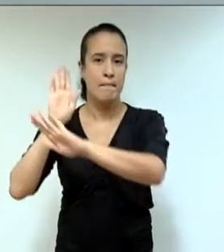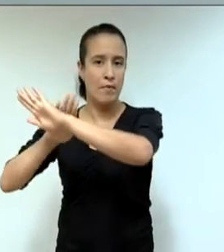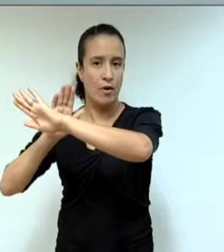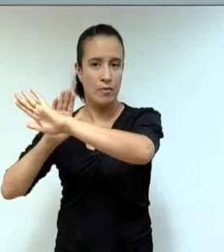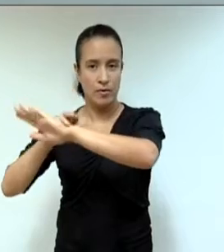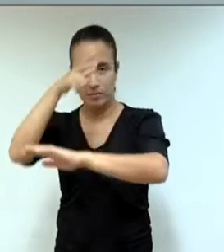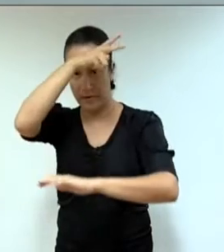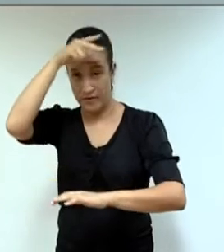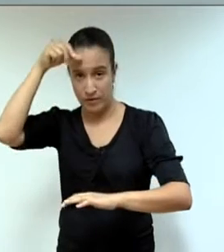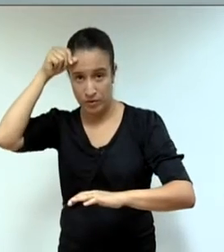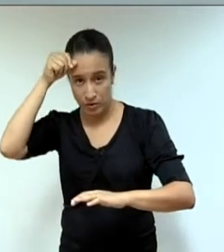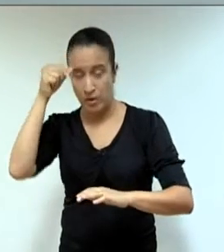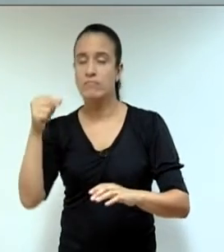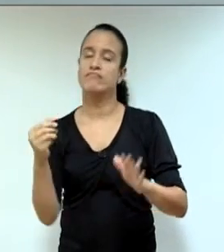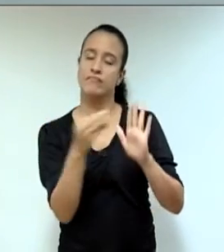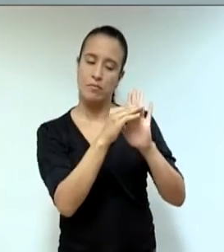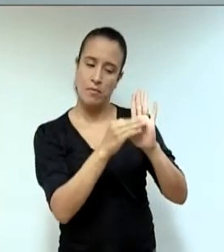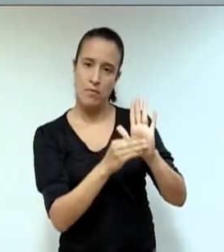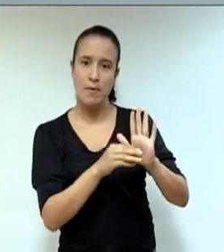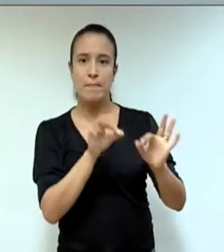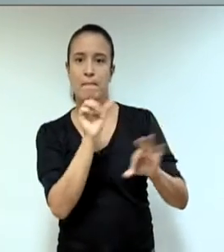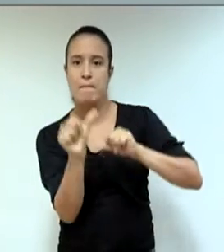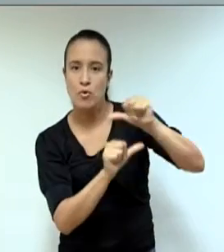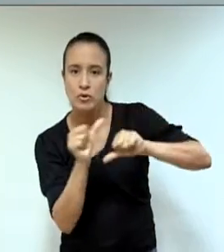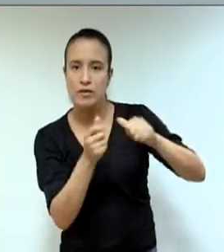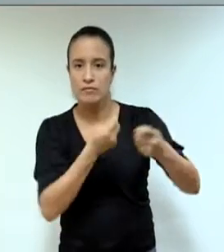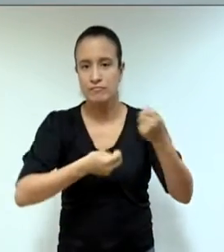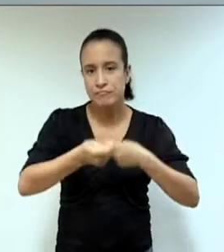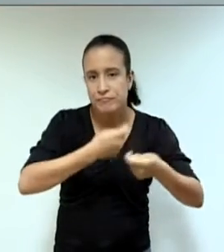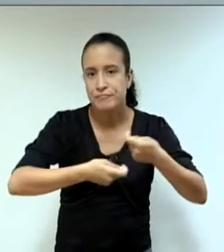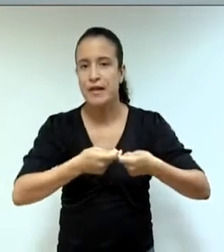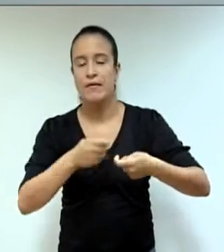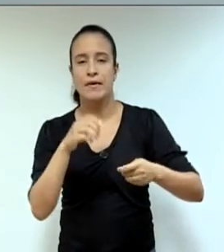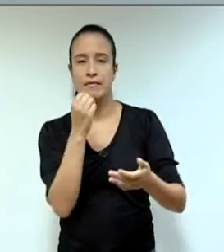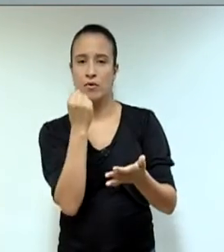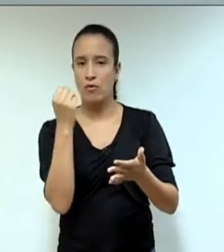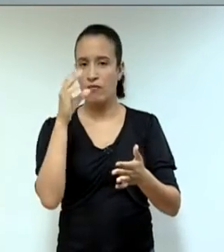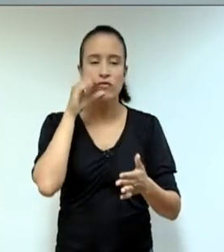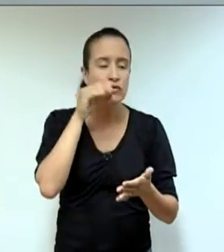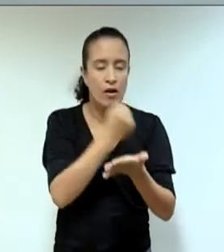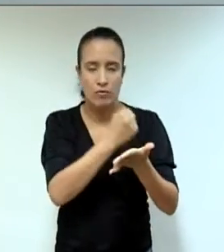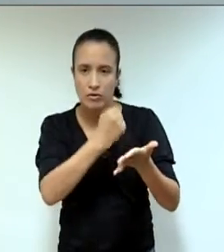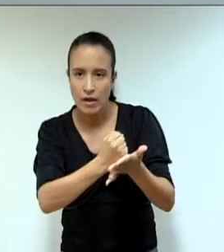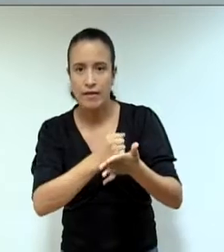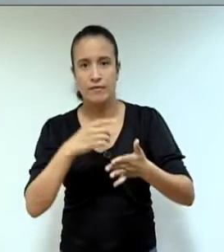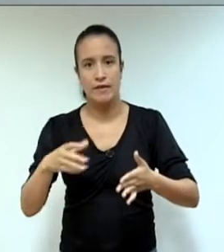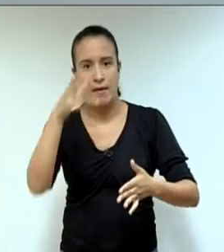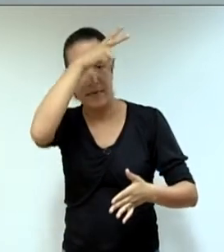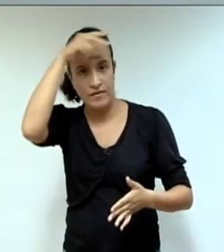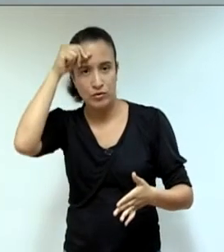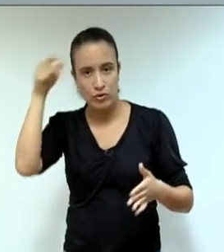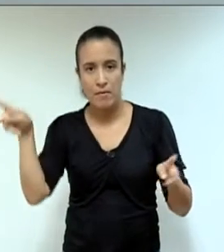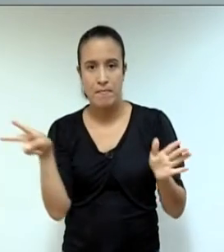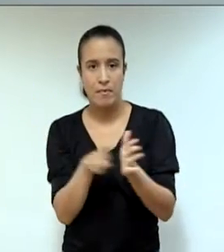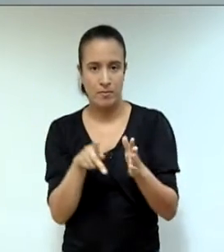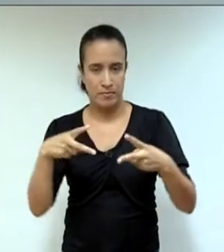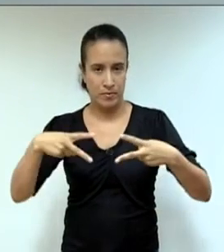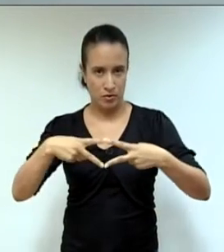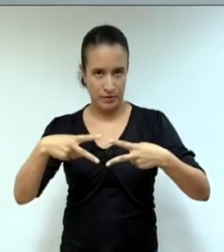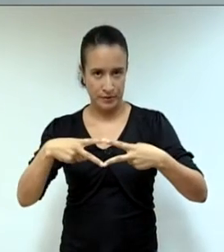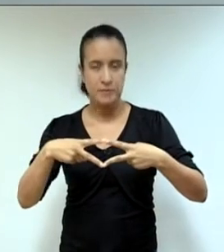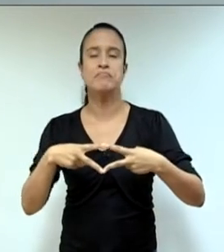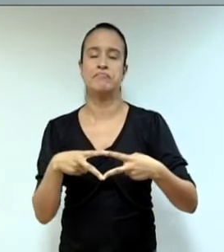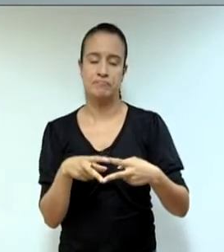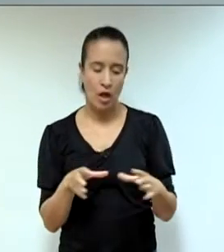Municipal de Paulínia e da Autos Providências, pareceres nº 191, 2018, da Comissão de Justiça, nº 01, da